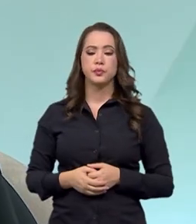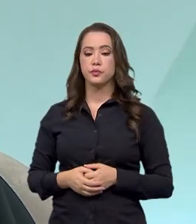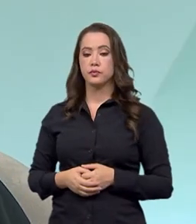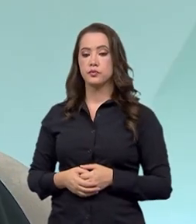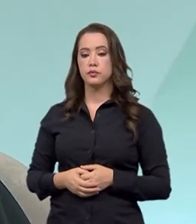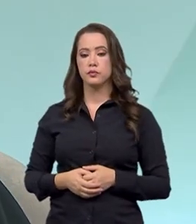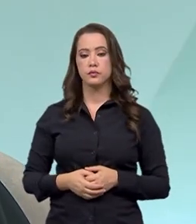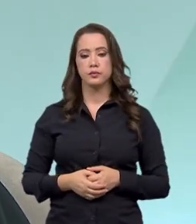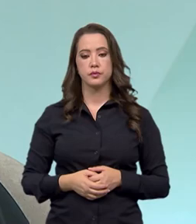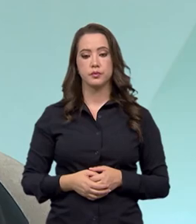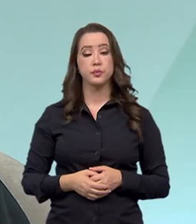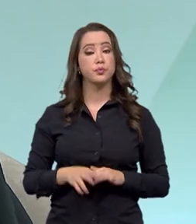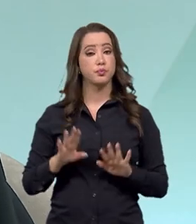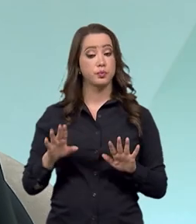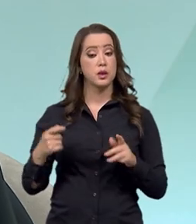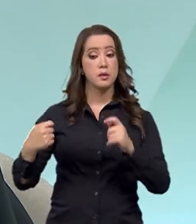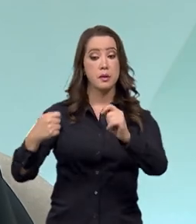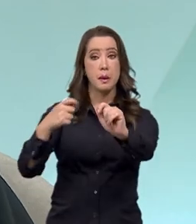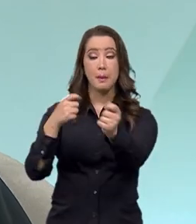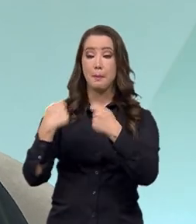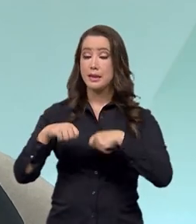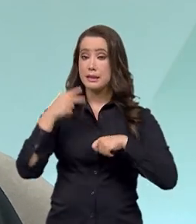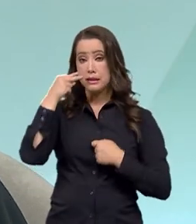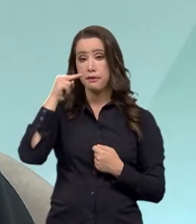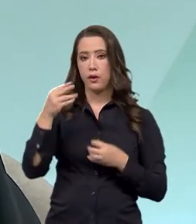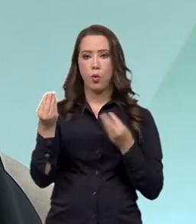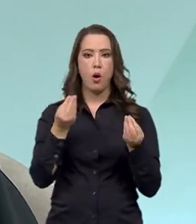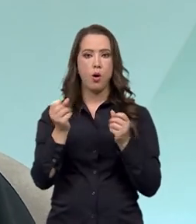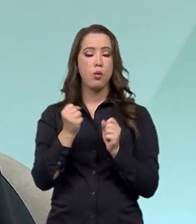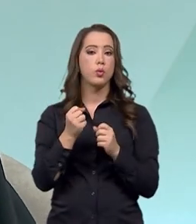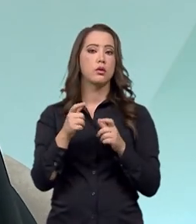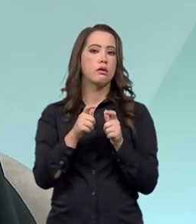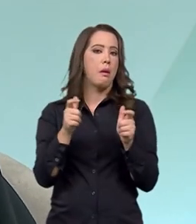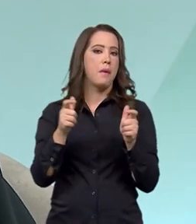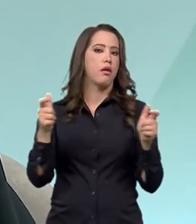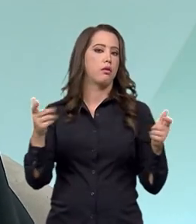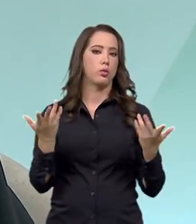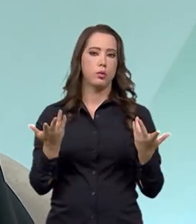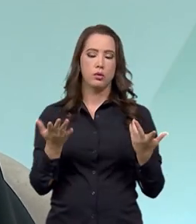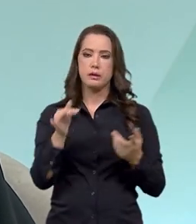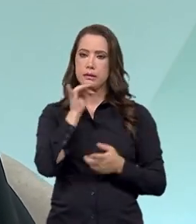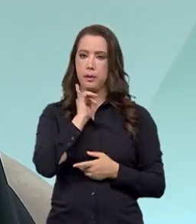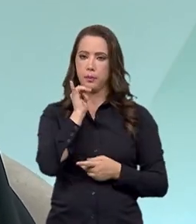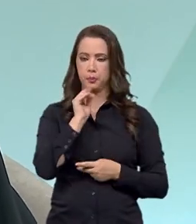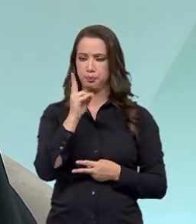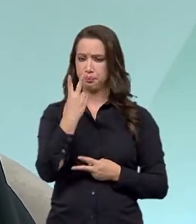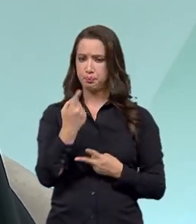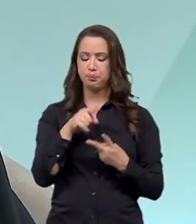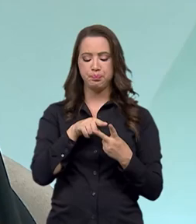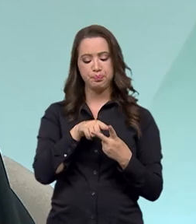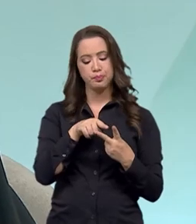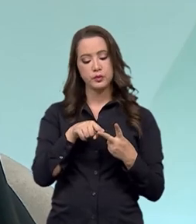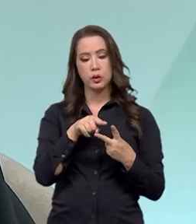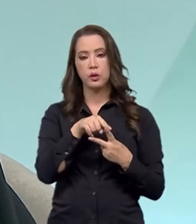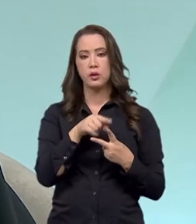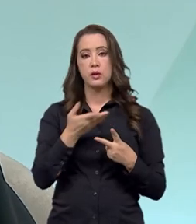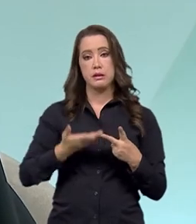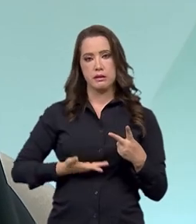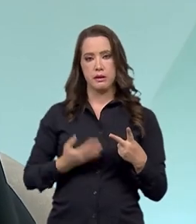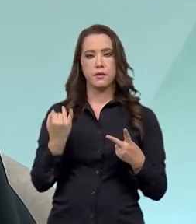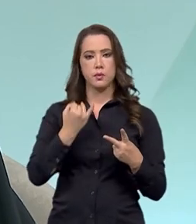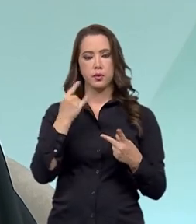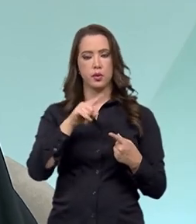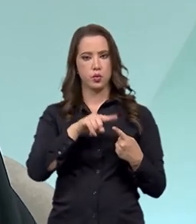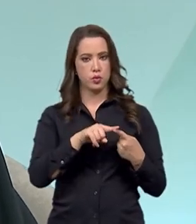Depende do porte do empreendimento. Entendi. A gente tem dois serviços muito importantes que prestamos ao cidadão.